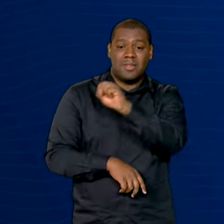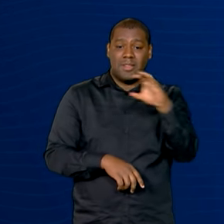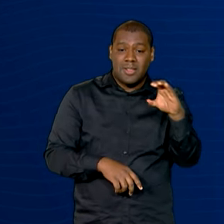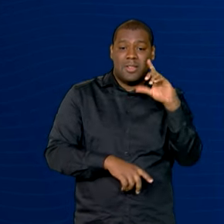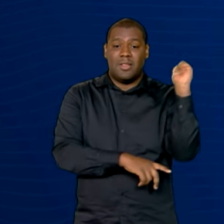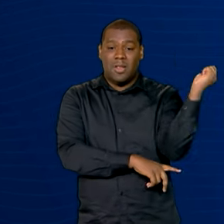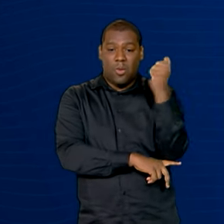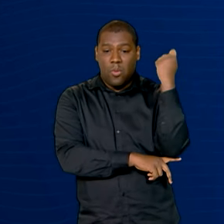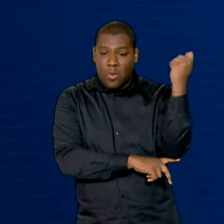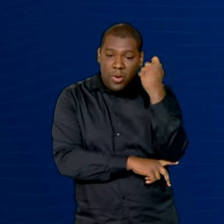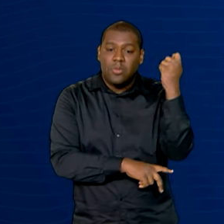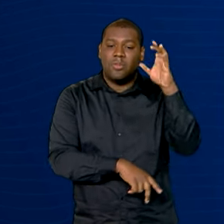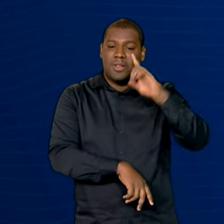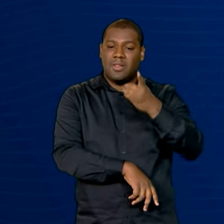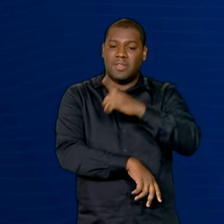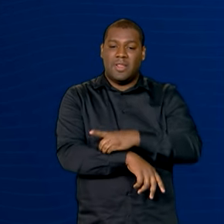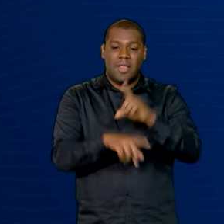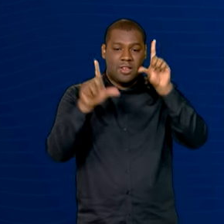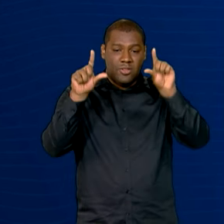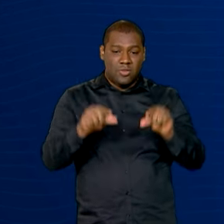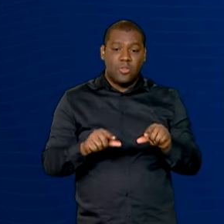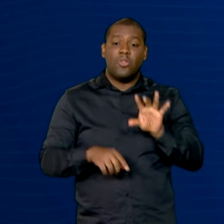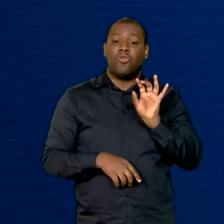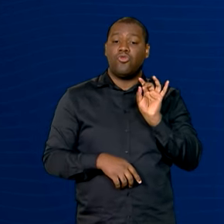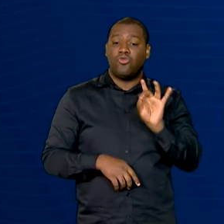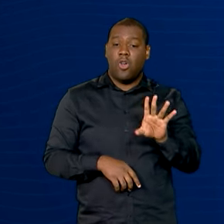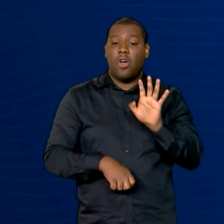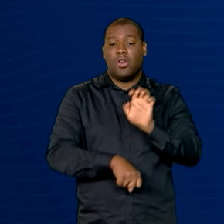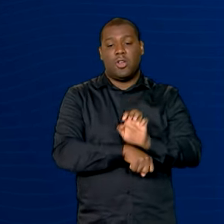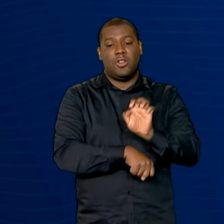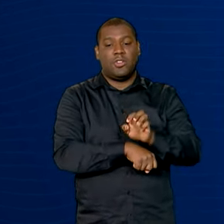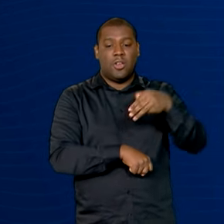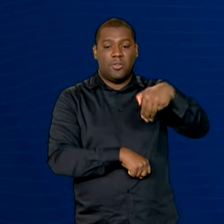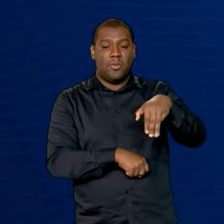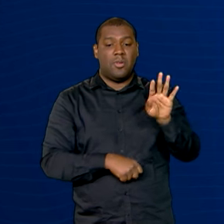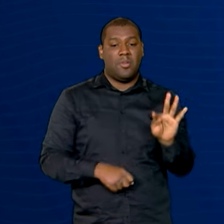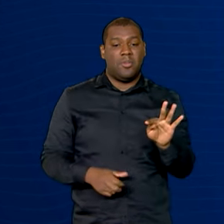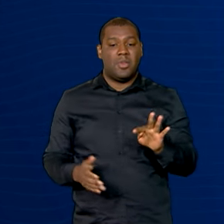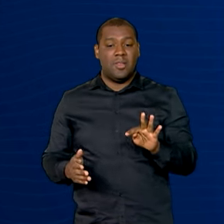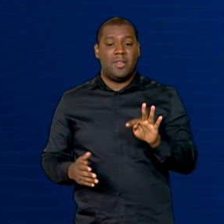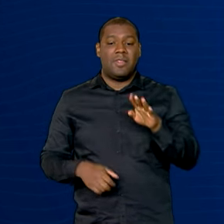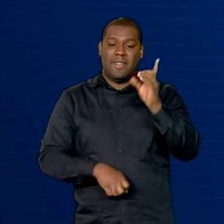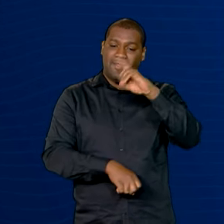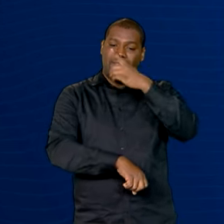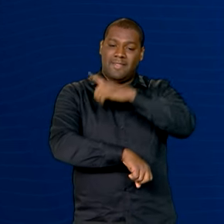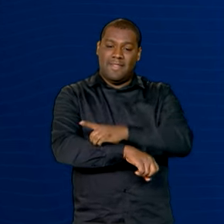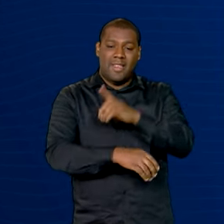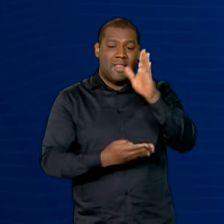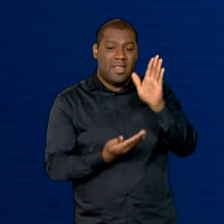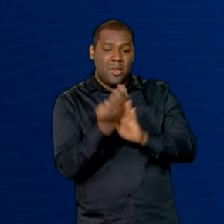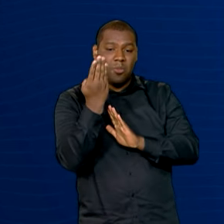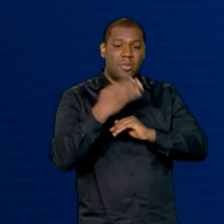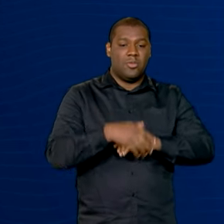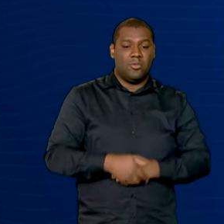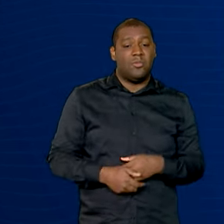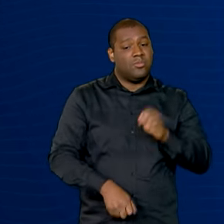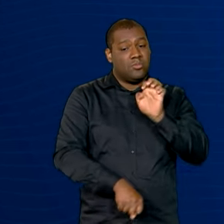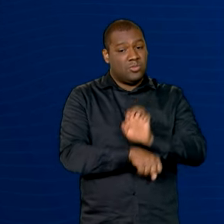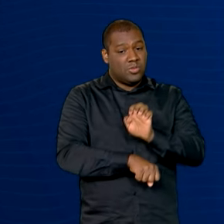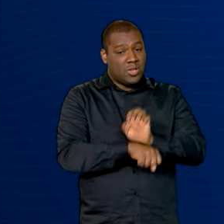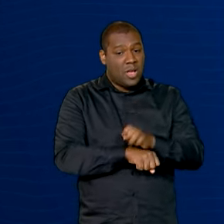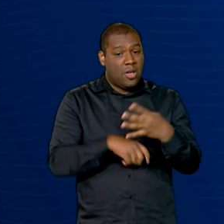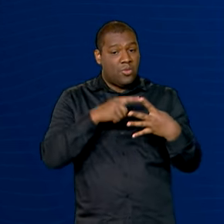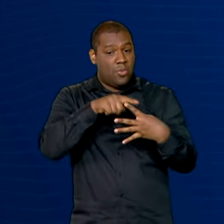e Rio Grande do Sul. Apenas o Mato Grosso apresenta tendência de aumento e outros quatro estados